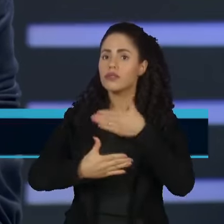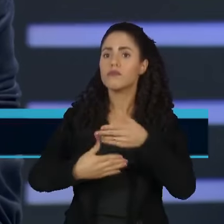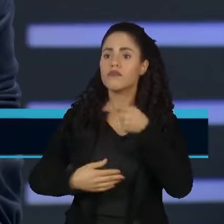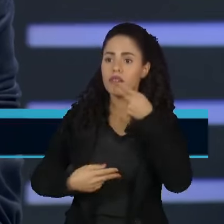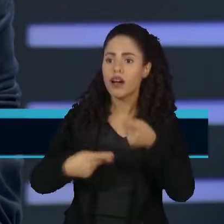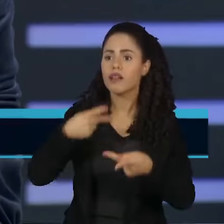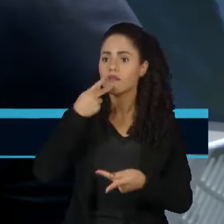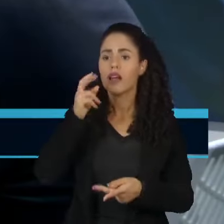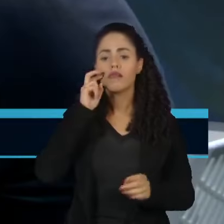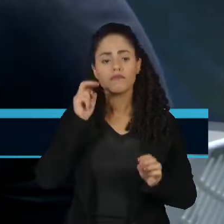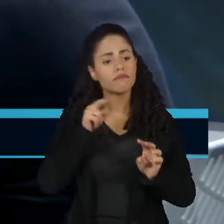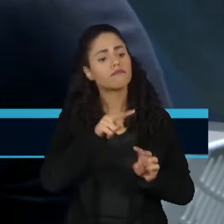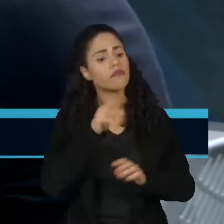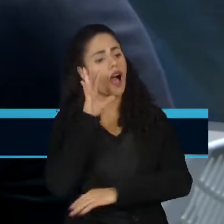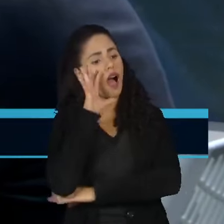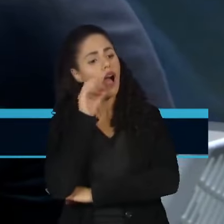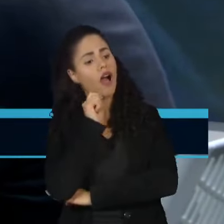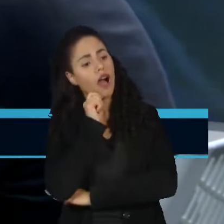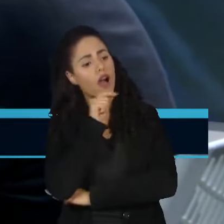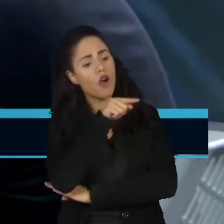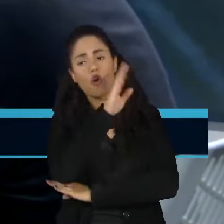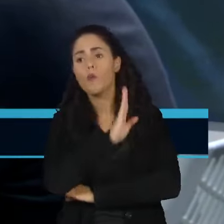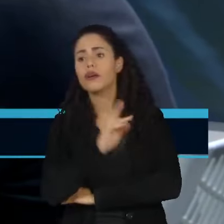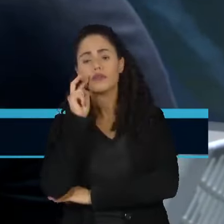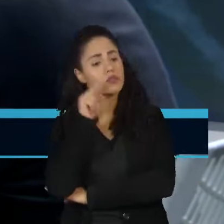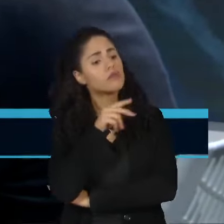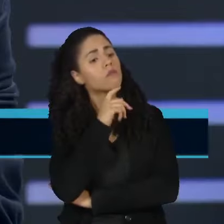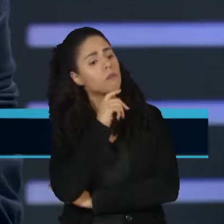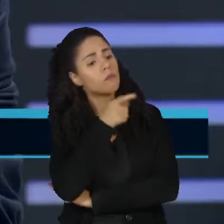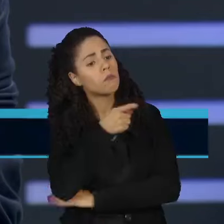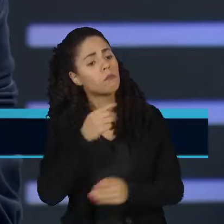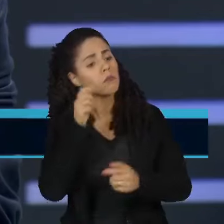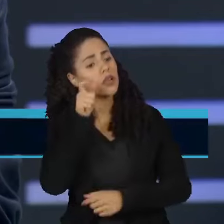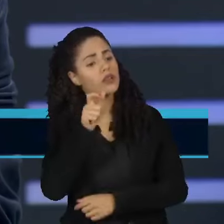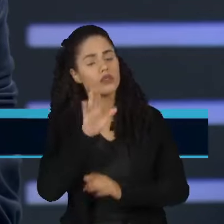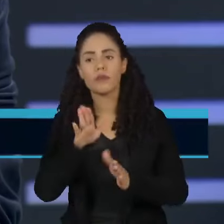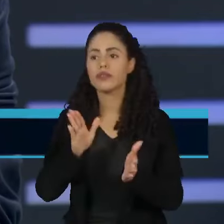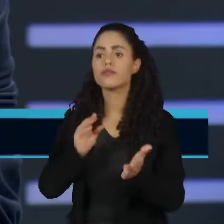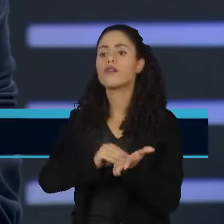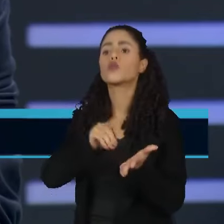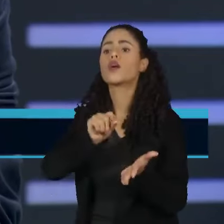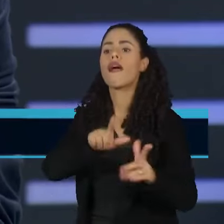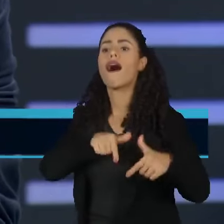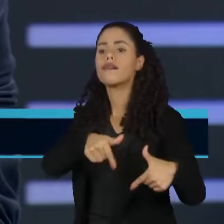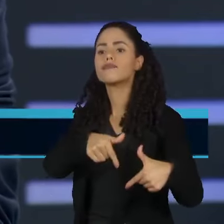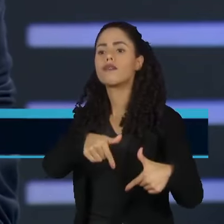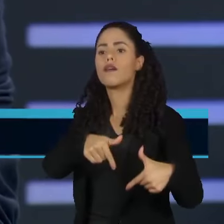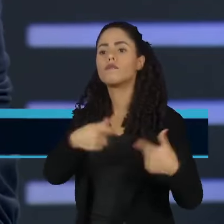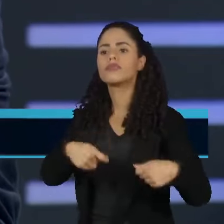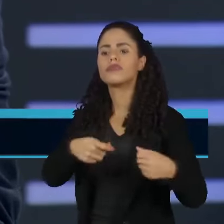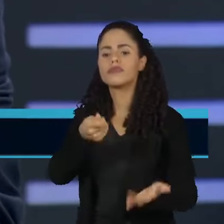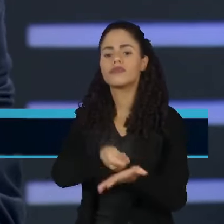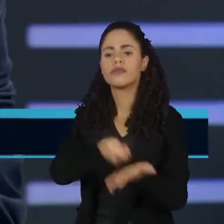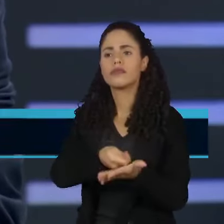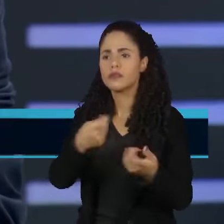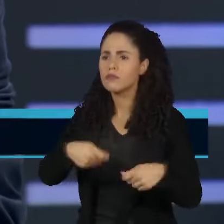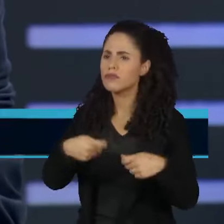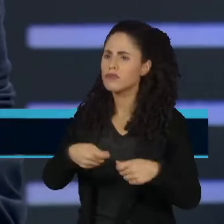pessoal escuta o Brasil. O pessoal presta atenção no nosso país. Então, falta um pouquinho, nesse momento, ser mais incisivo nas políticas.